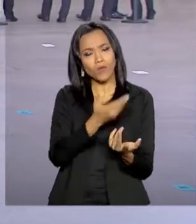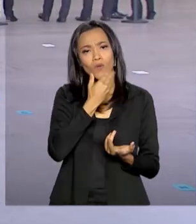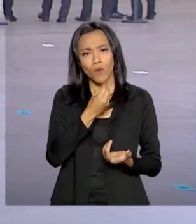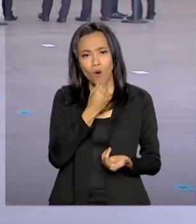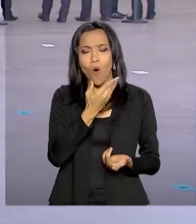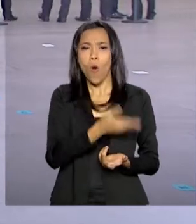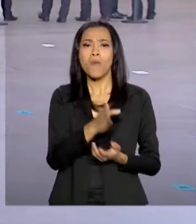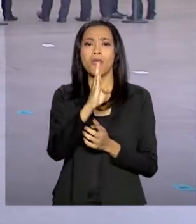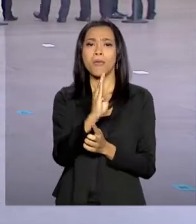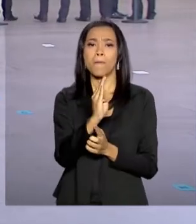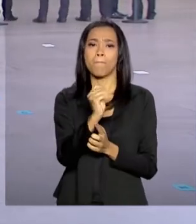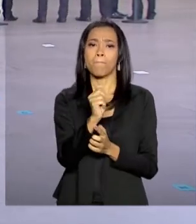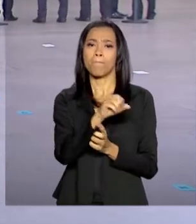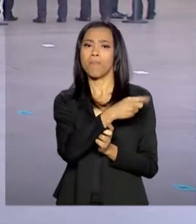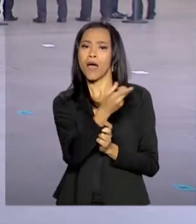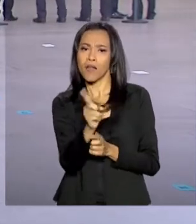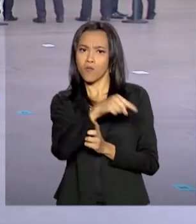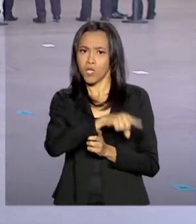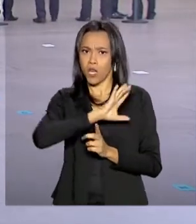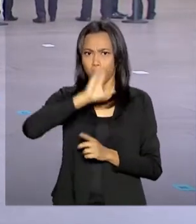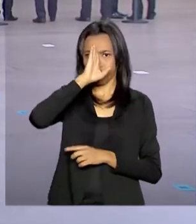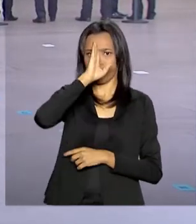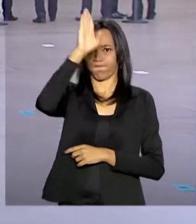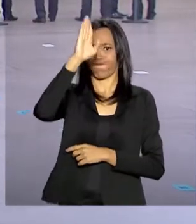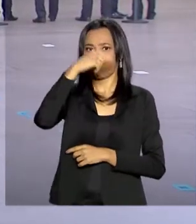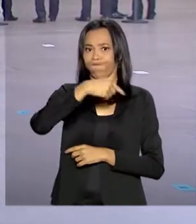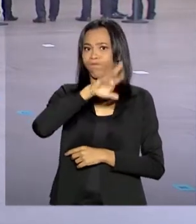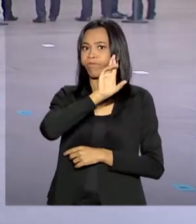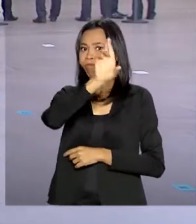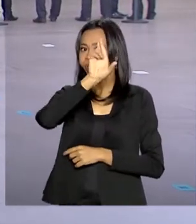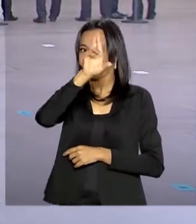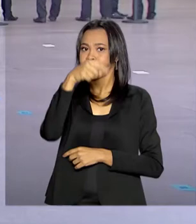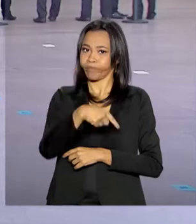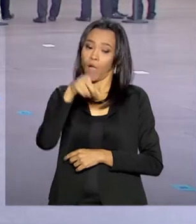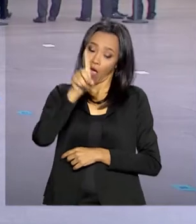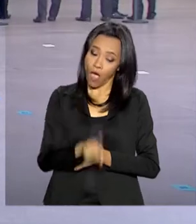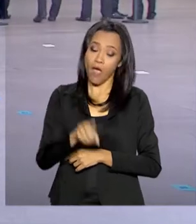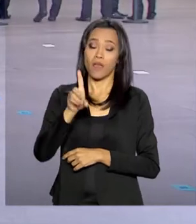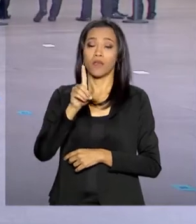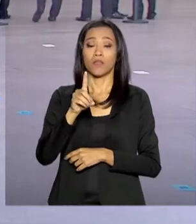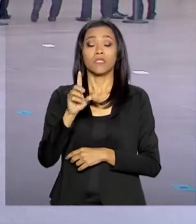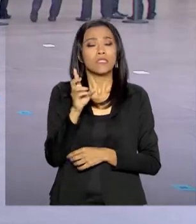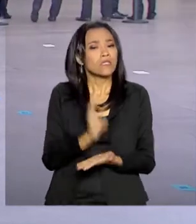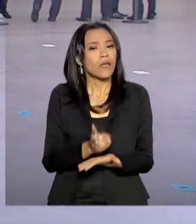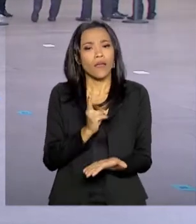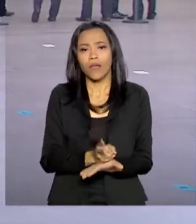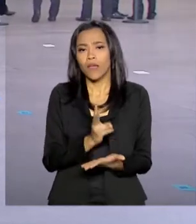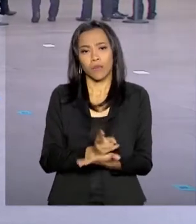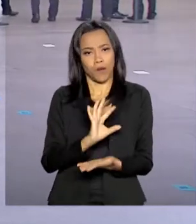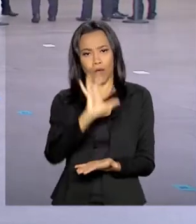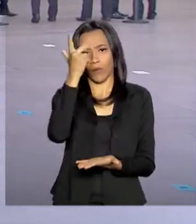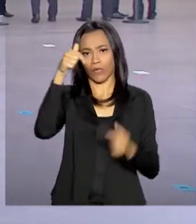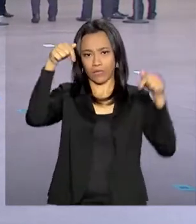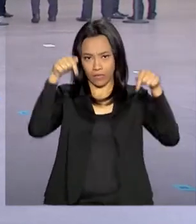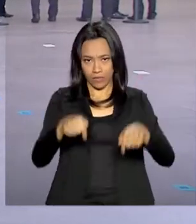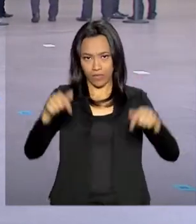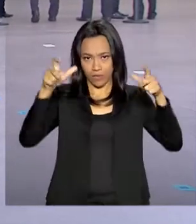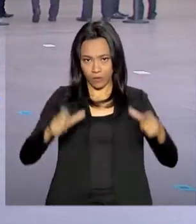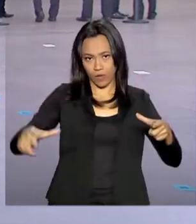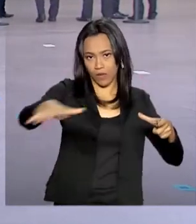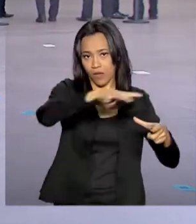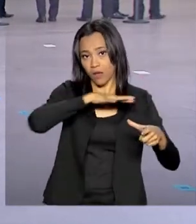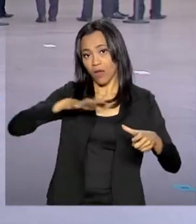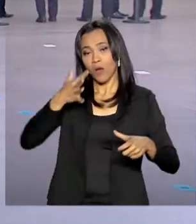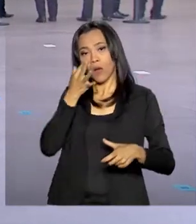patrono da diplomacia brasileira. Essa solenidade em comemoração a essa data acontece sempre aqui no Palácio do Itamaraty e com a